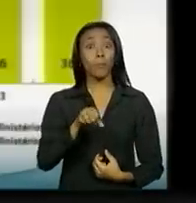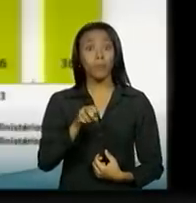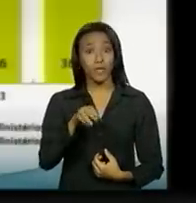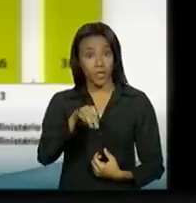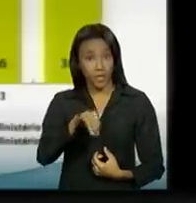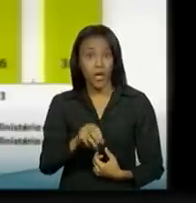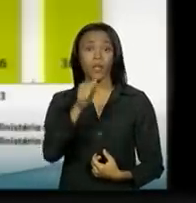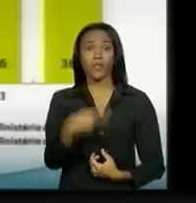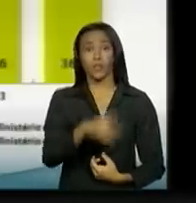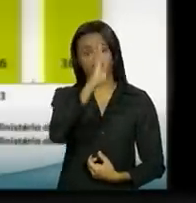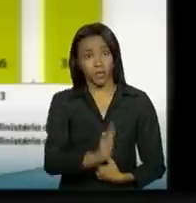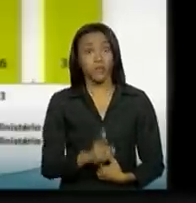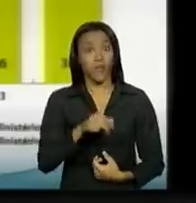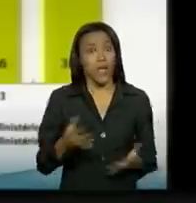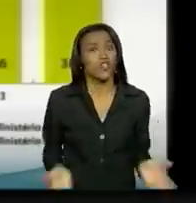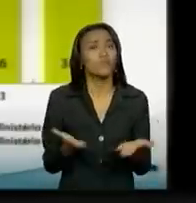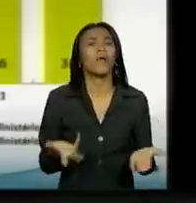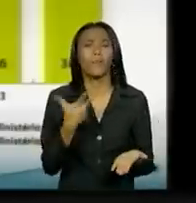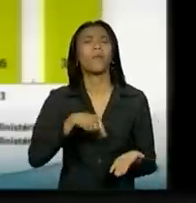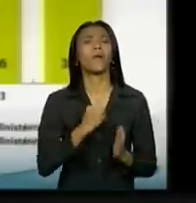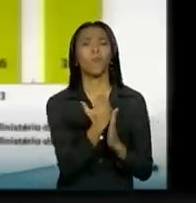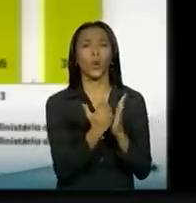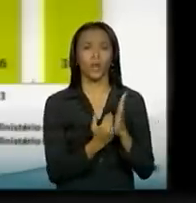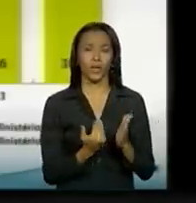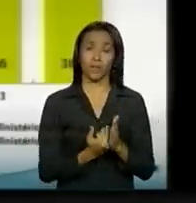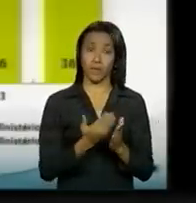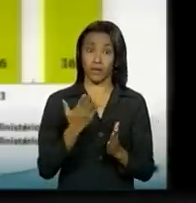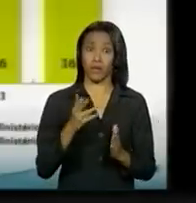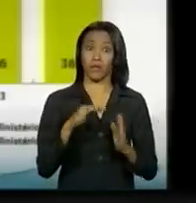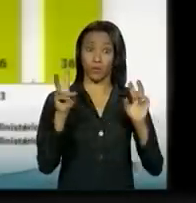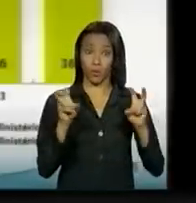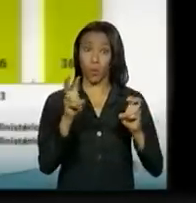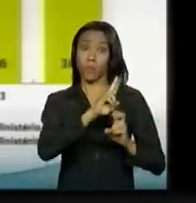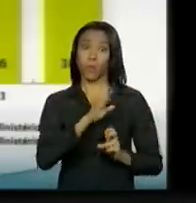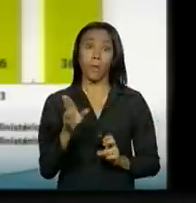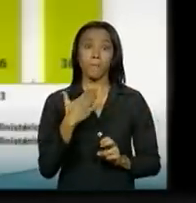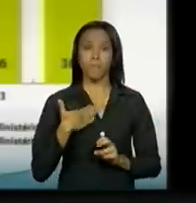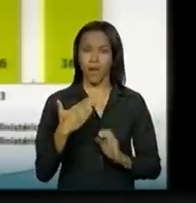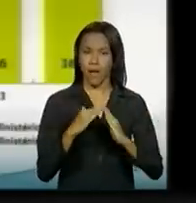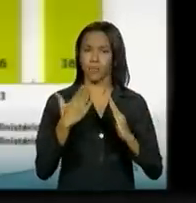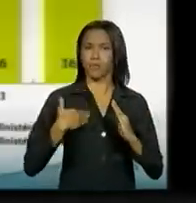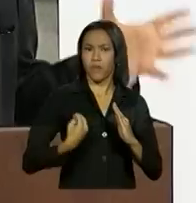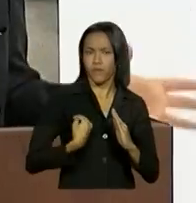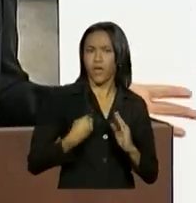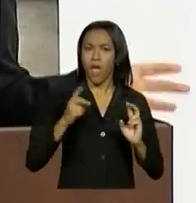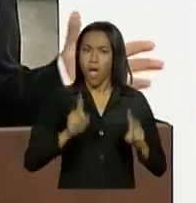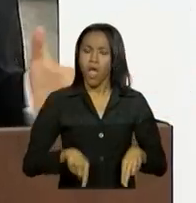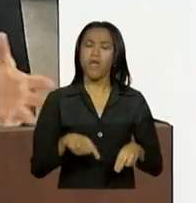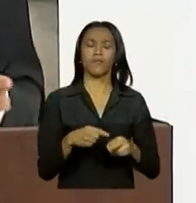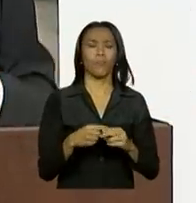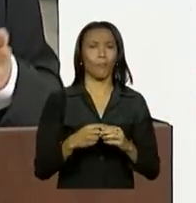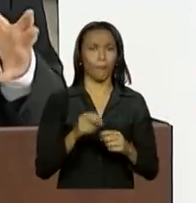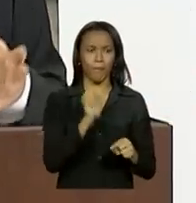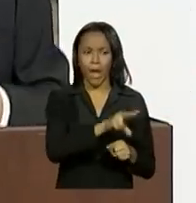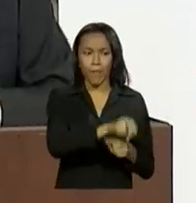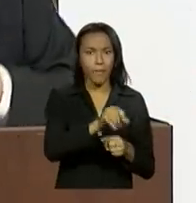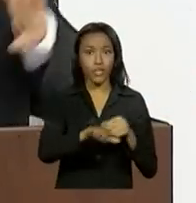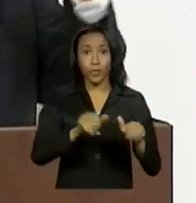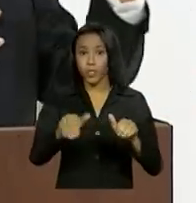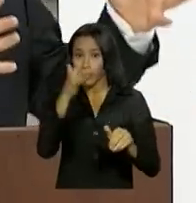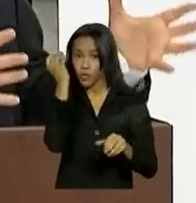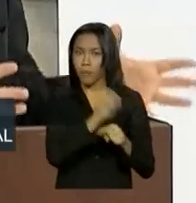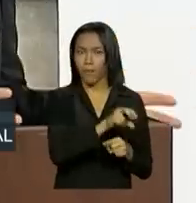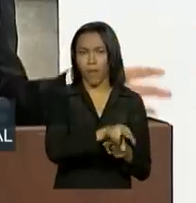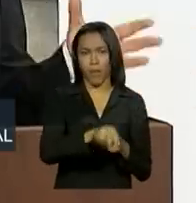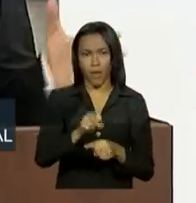é estimulada pelo programa Minha Casa Minha Vida. Então, é um setor que emprega muitos trabalhadores, é um setor que